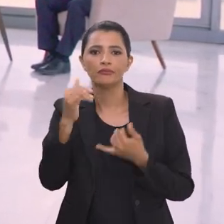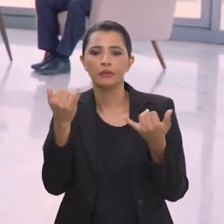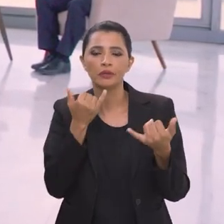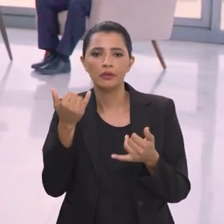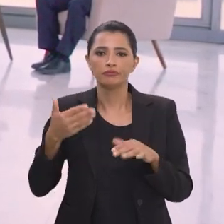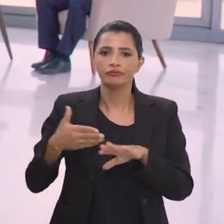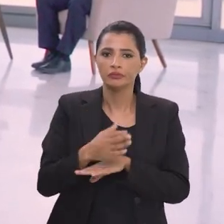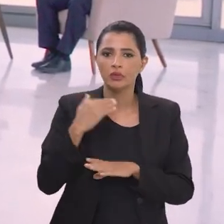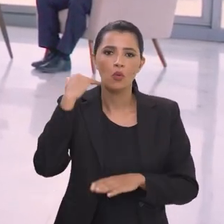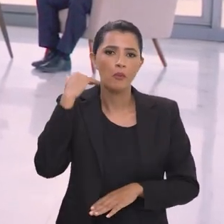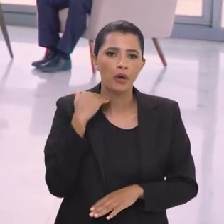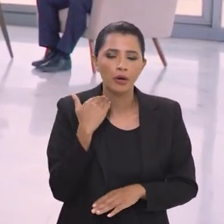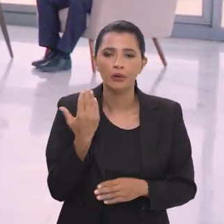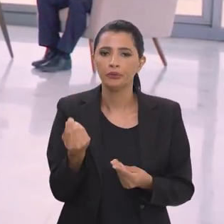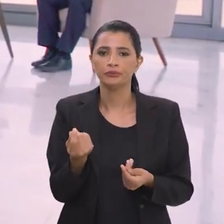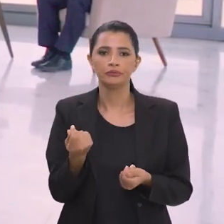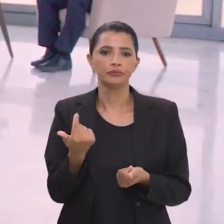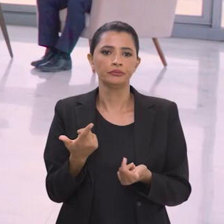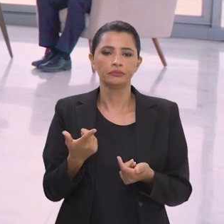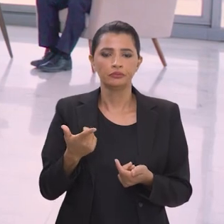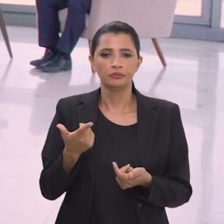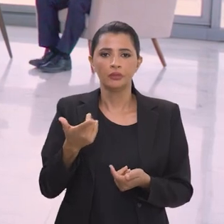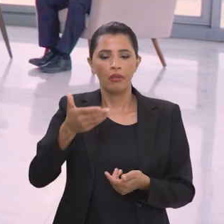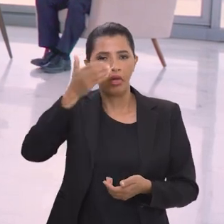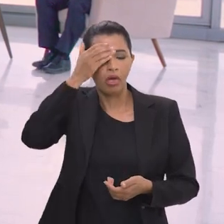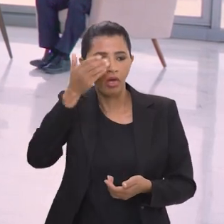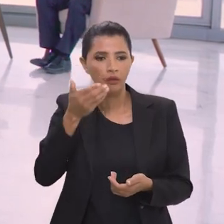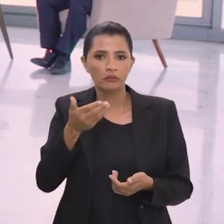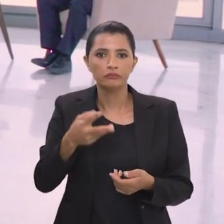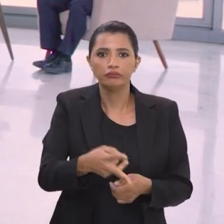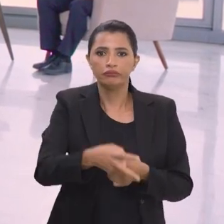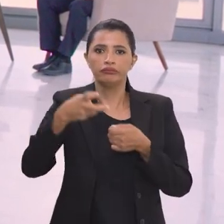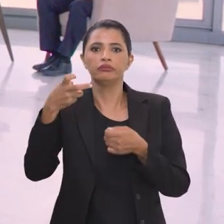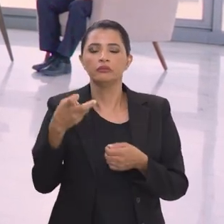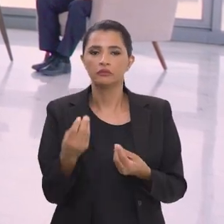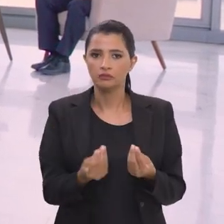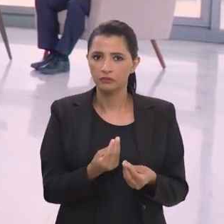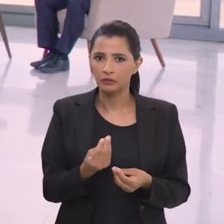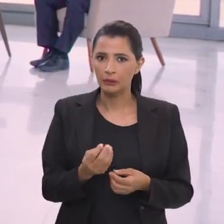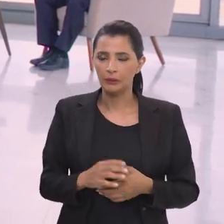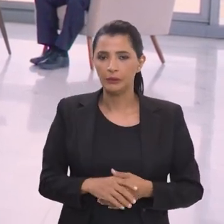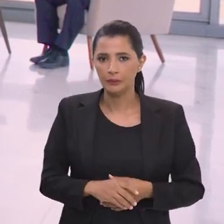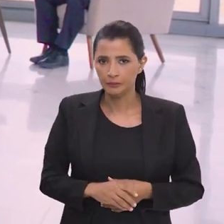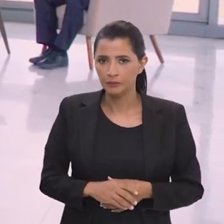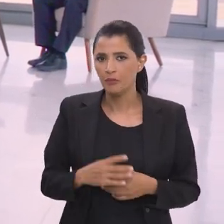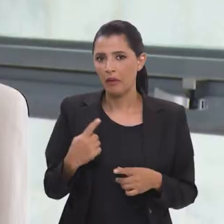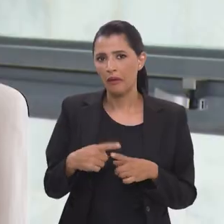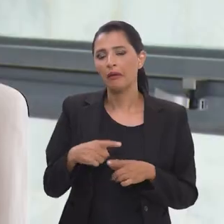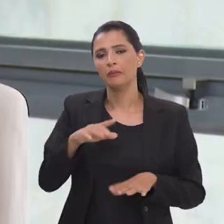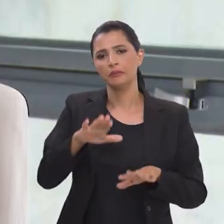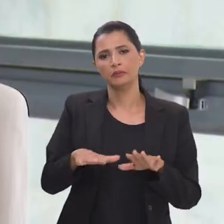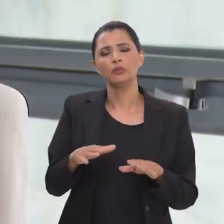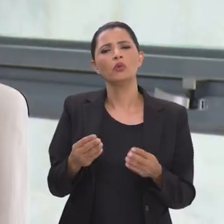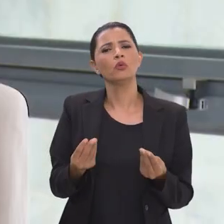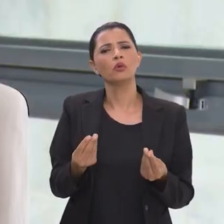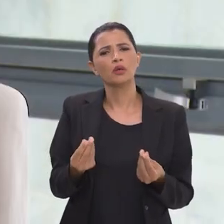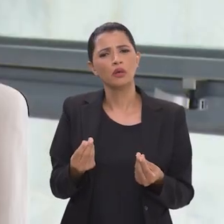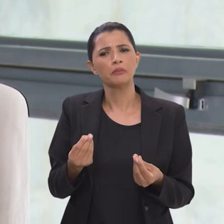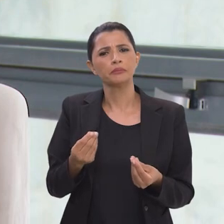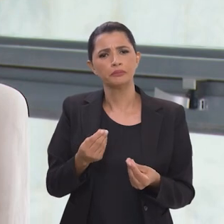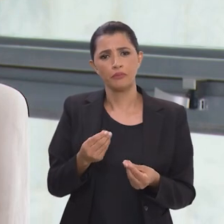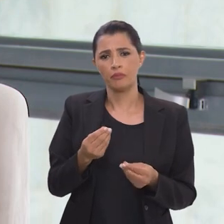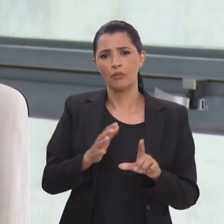conta bancária invadida hackeada com conteúdo impulsionado é